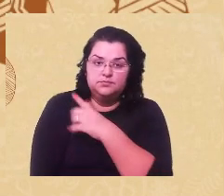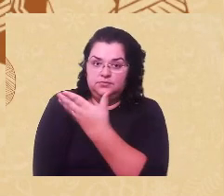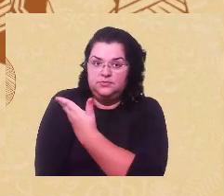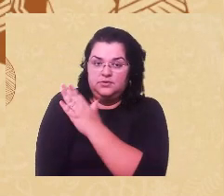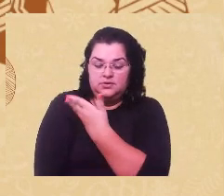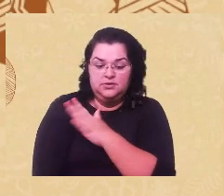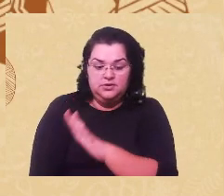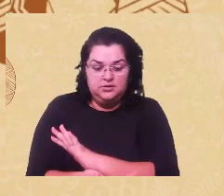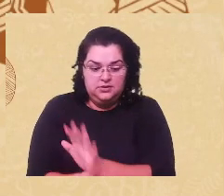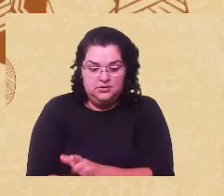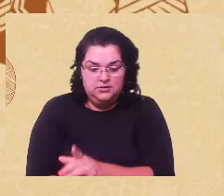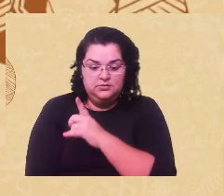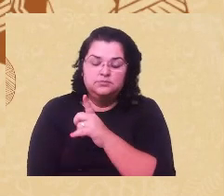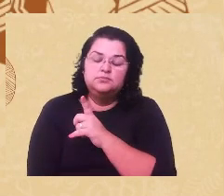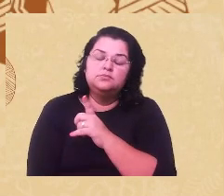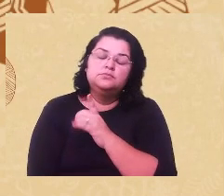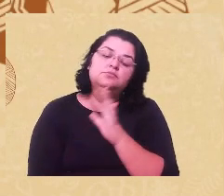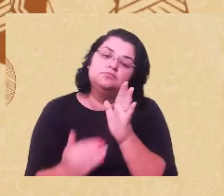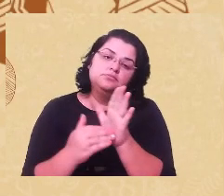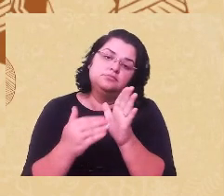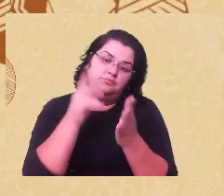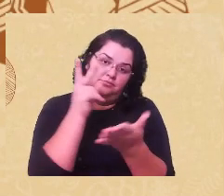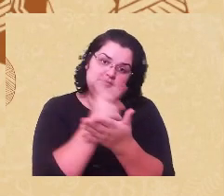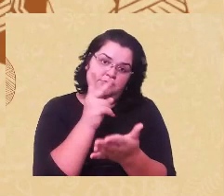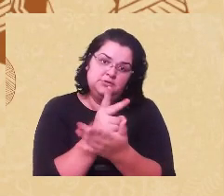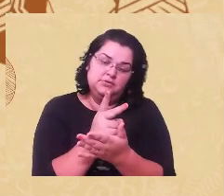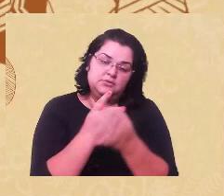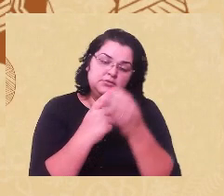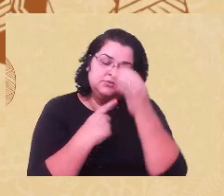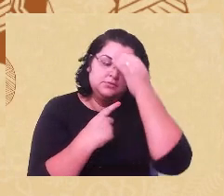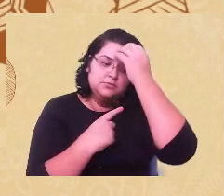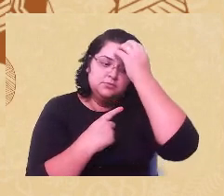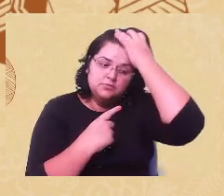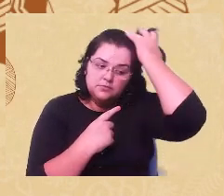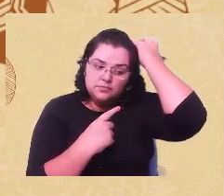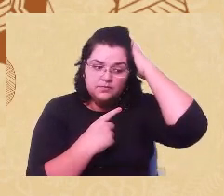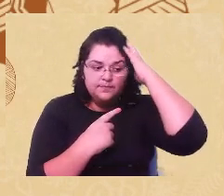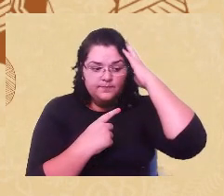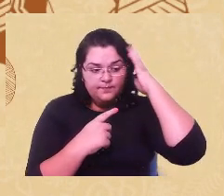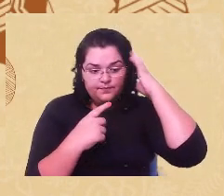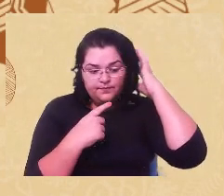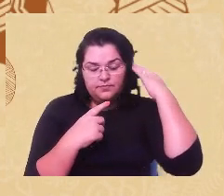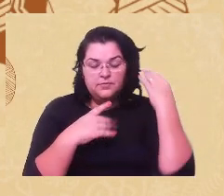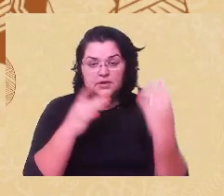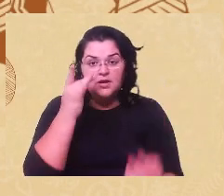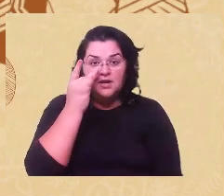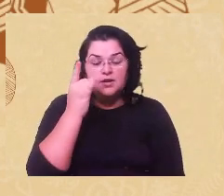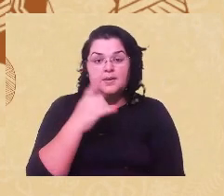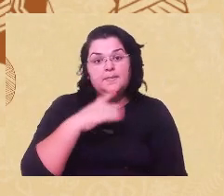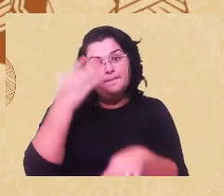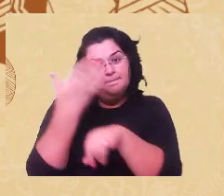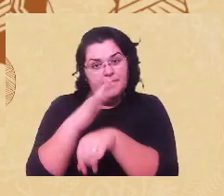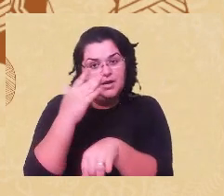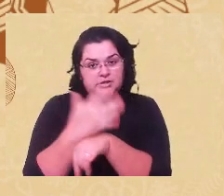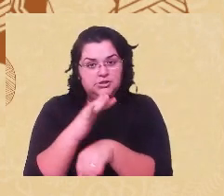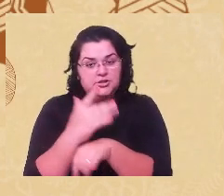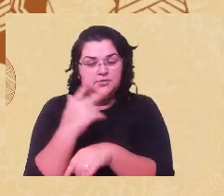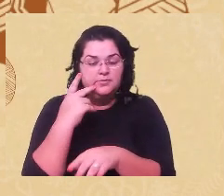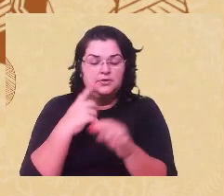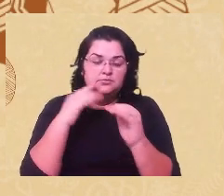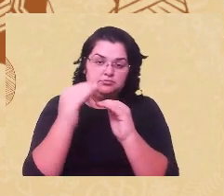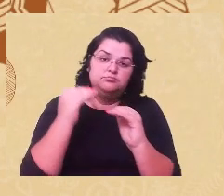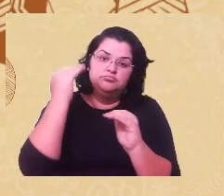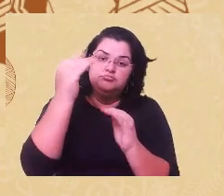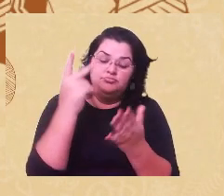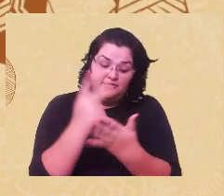a aniquilarmos, né, assim, o uso aniquilar. E a gente vê a atualização dessas práticas quanto ao problemático da retirada de bebês,